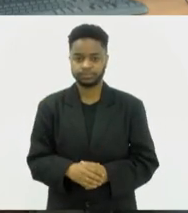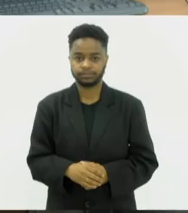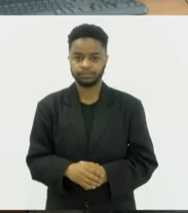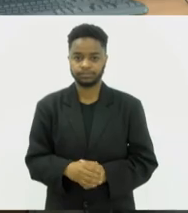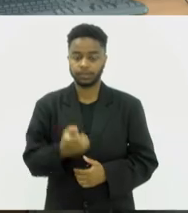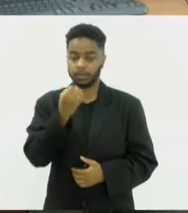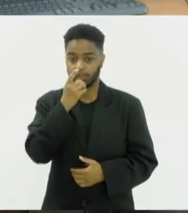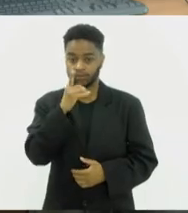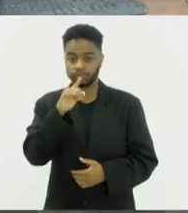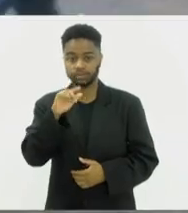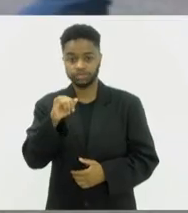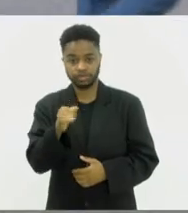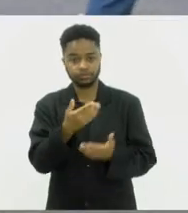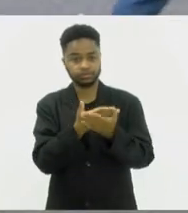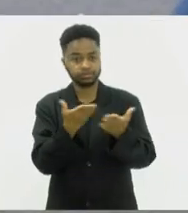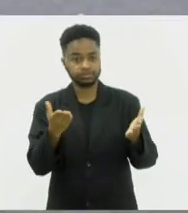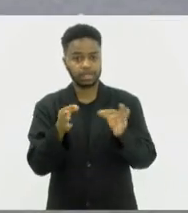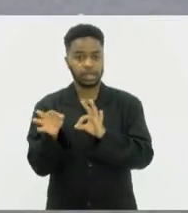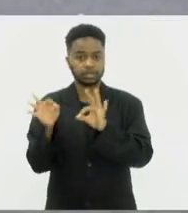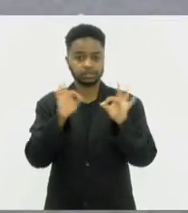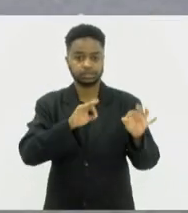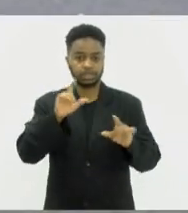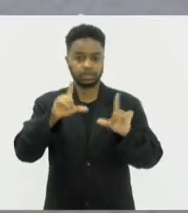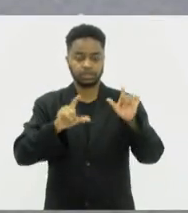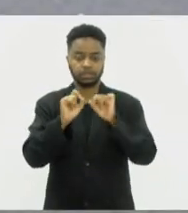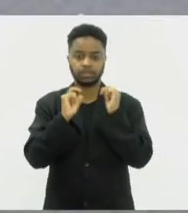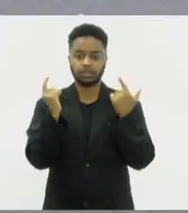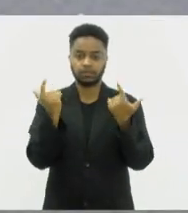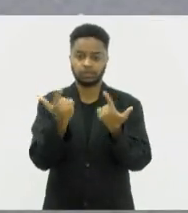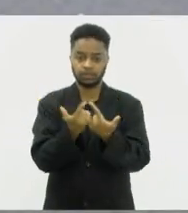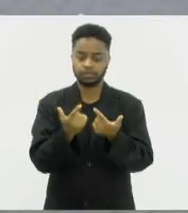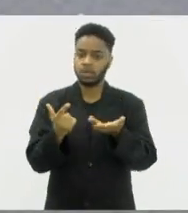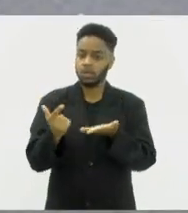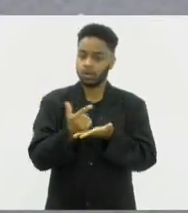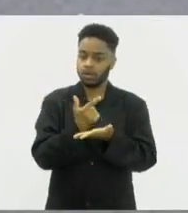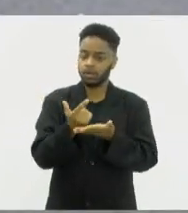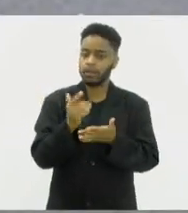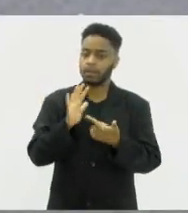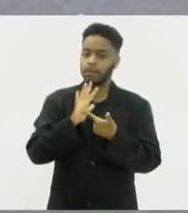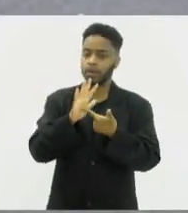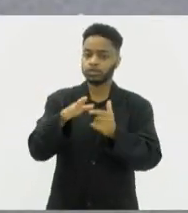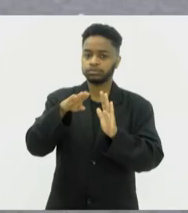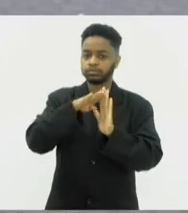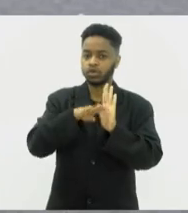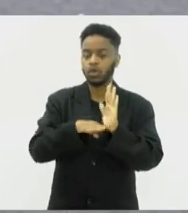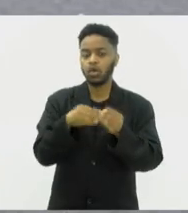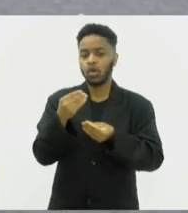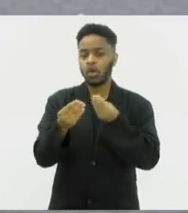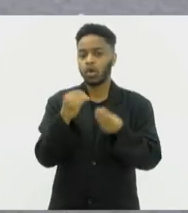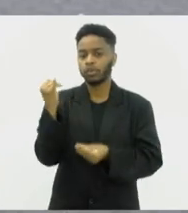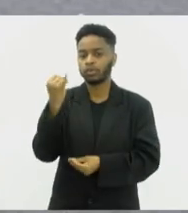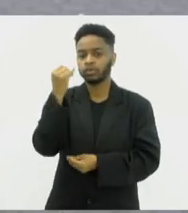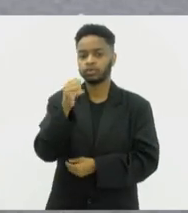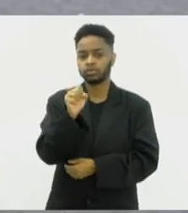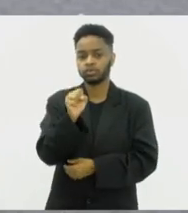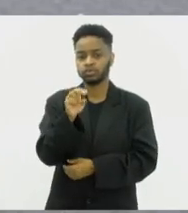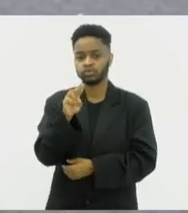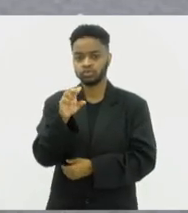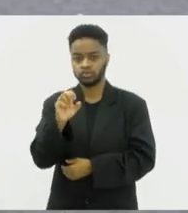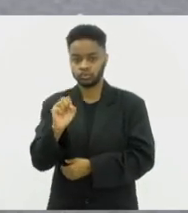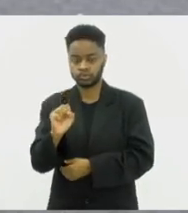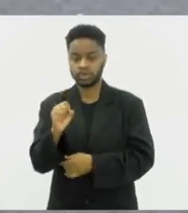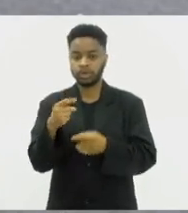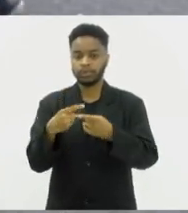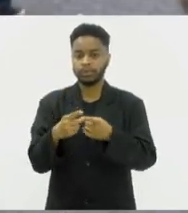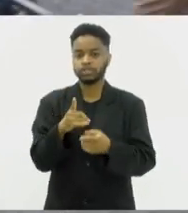Bom dia, Vicente. Bom dia a todos que acompanham a TV Alerja. É livro que destaca a importância do SUS, o Sistema Único de Saúde, que no